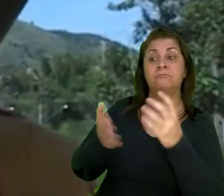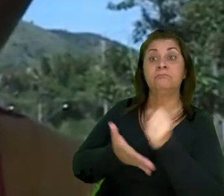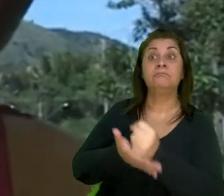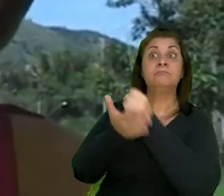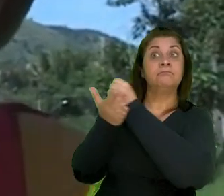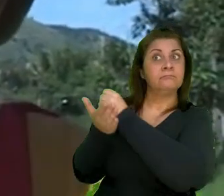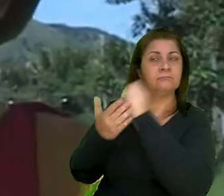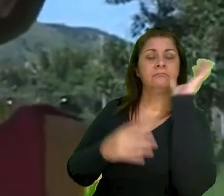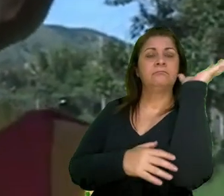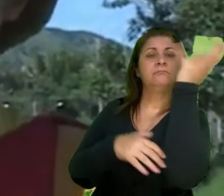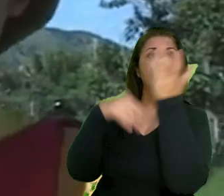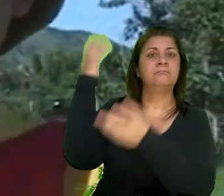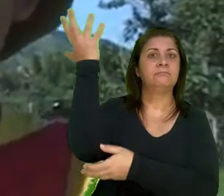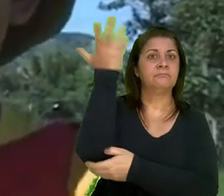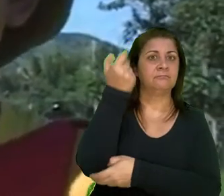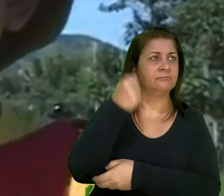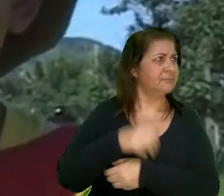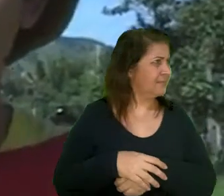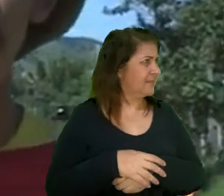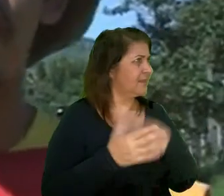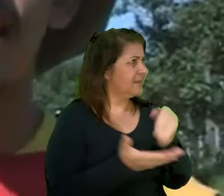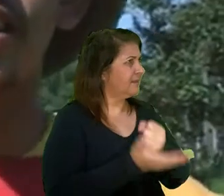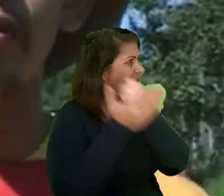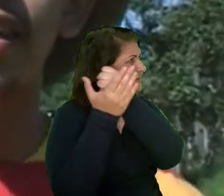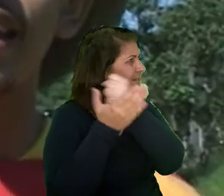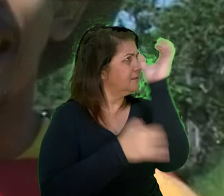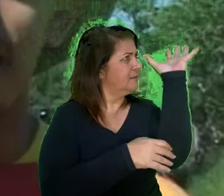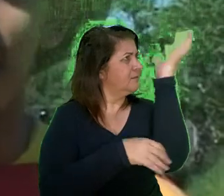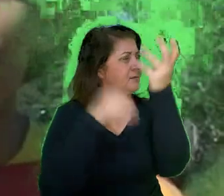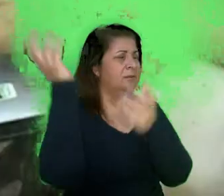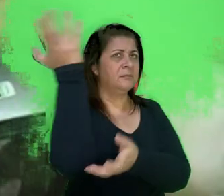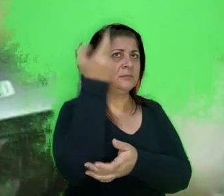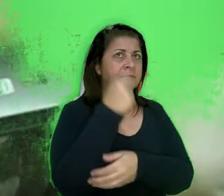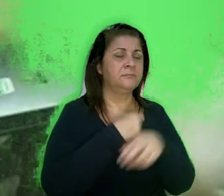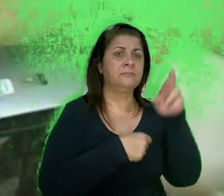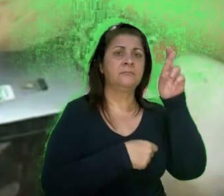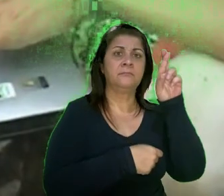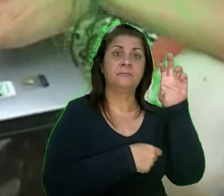recuperação ambiental. Recuperação ambiental.